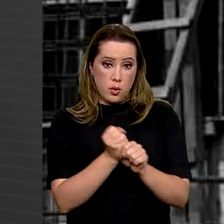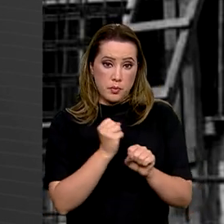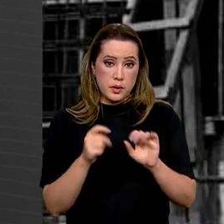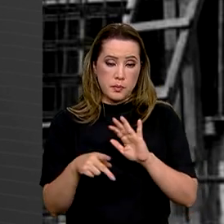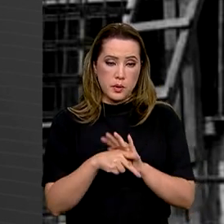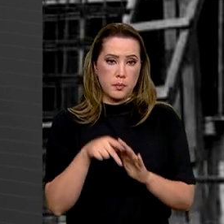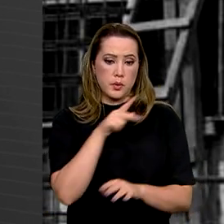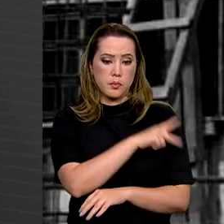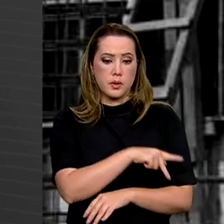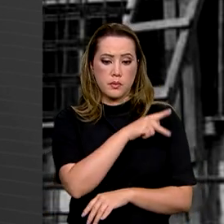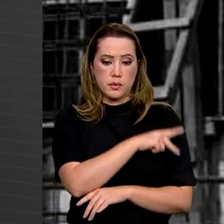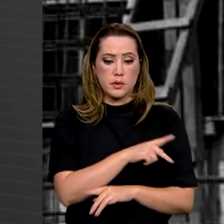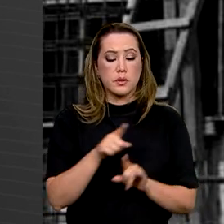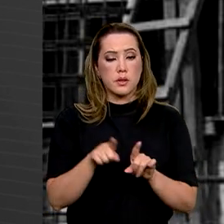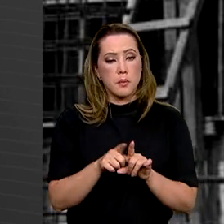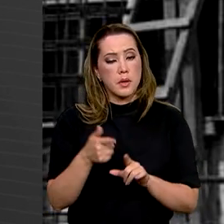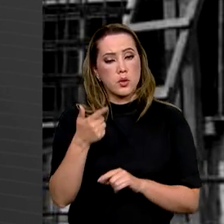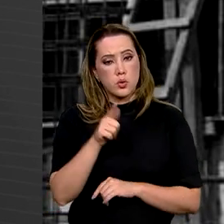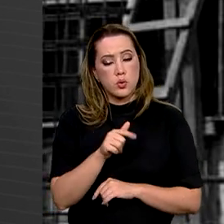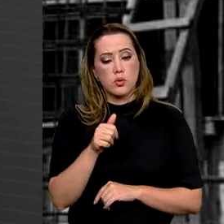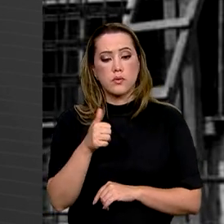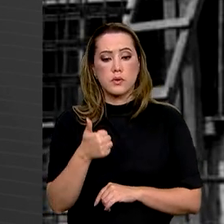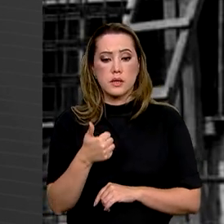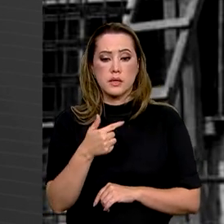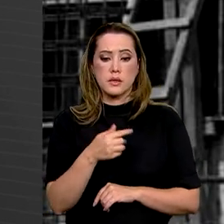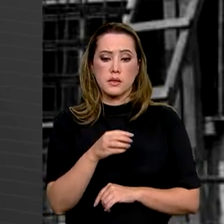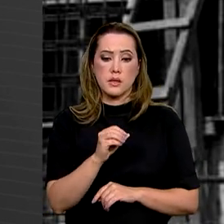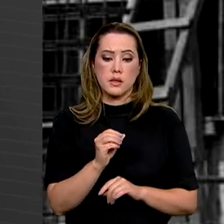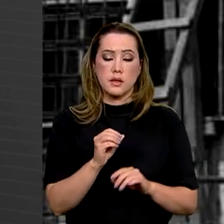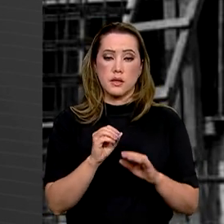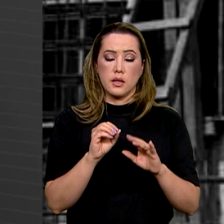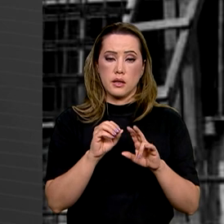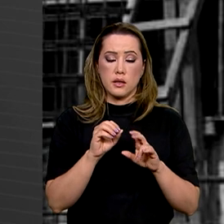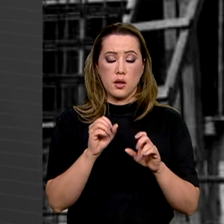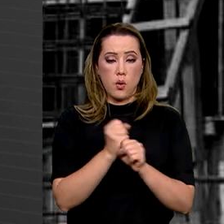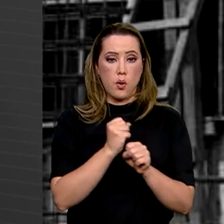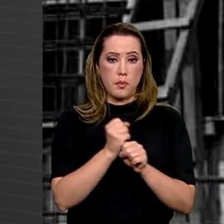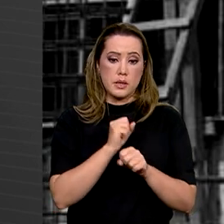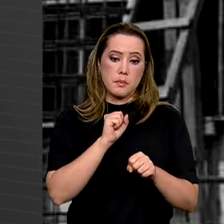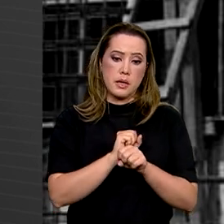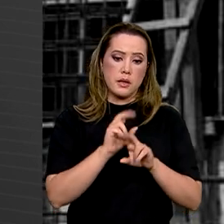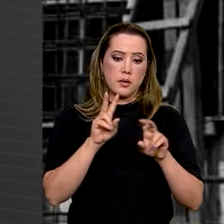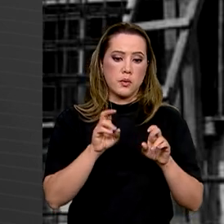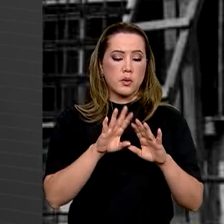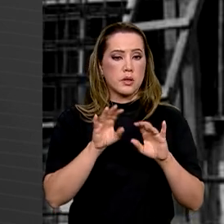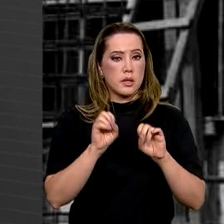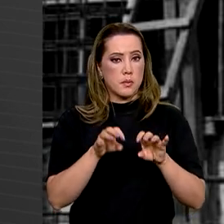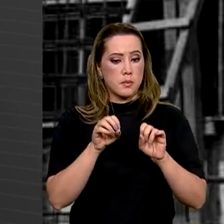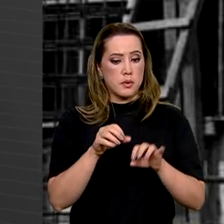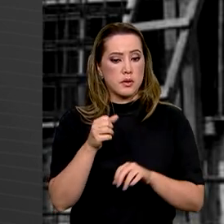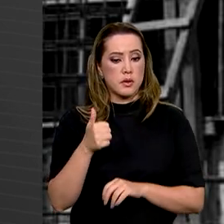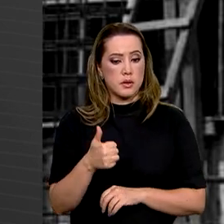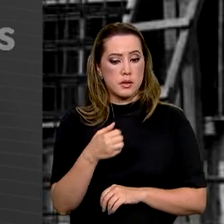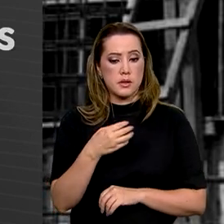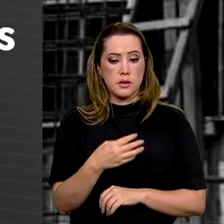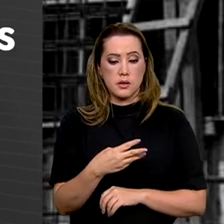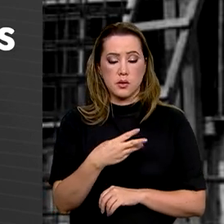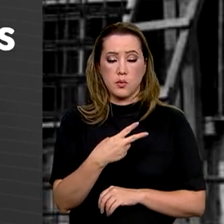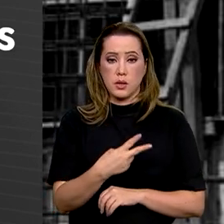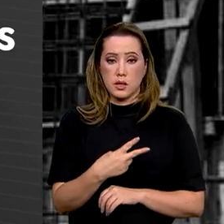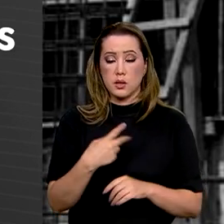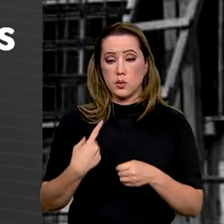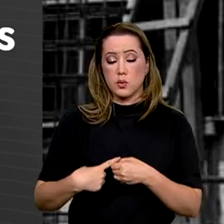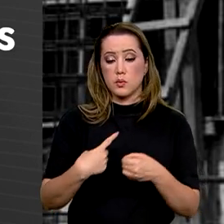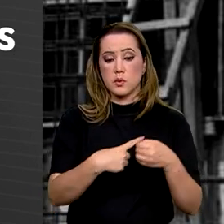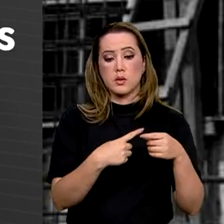Piauí também vai retomar 170 obras paradas na área da educação em 142 municípios e 44